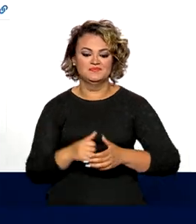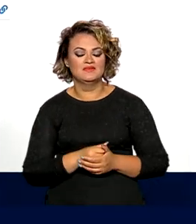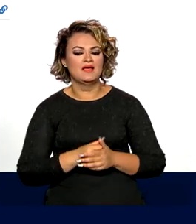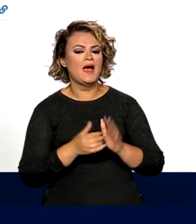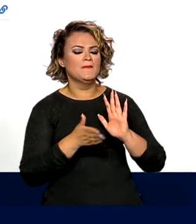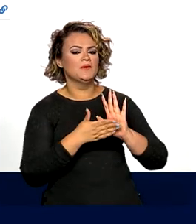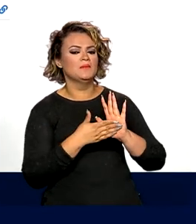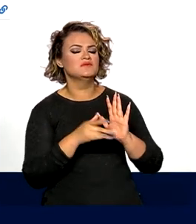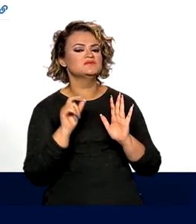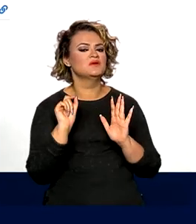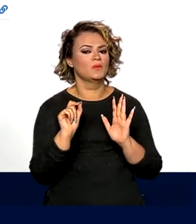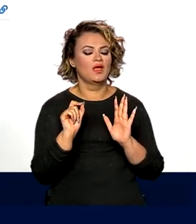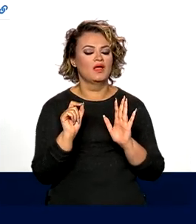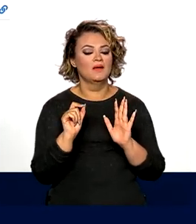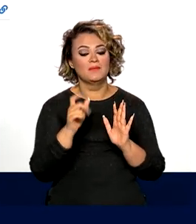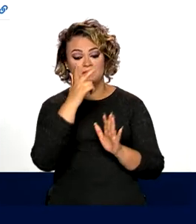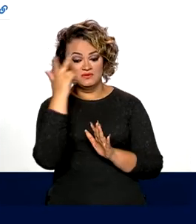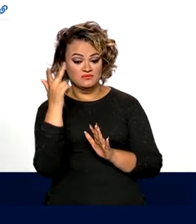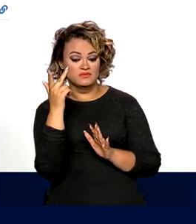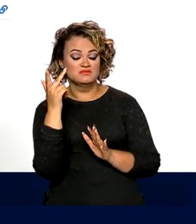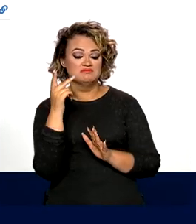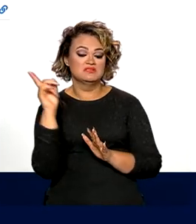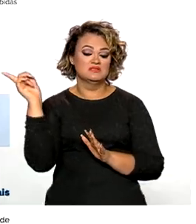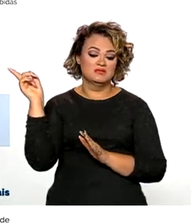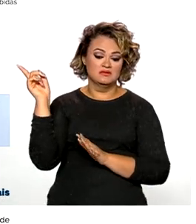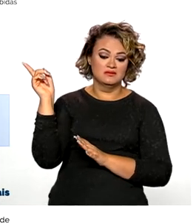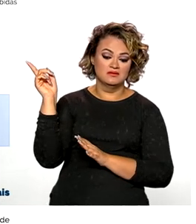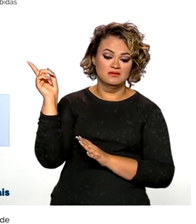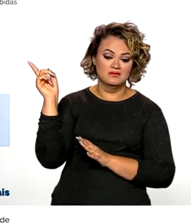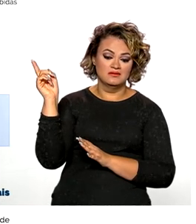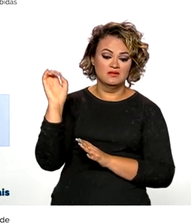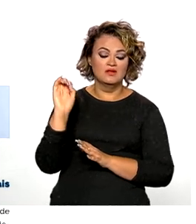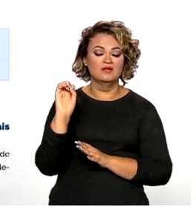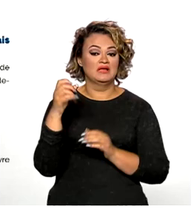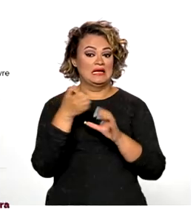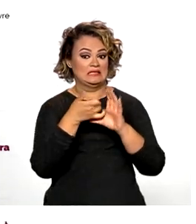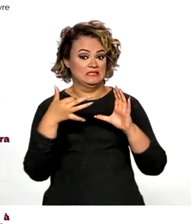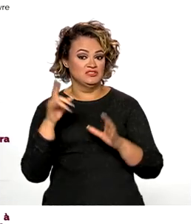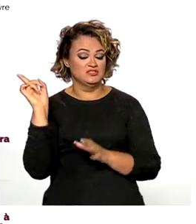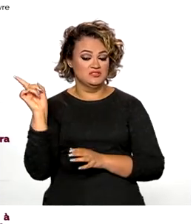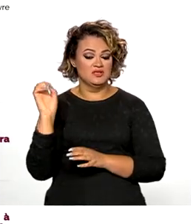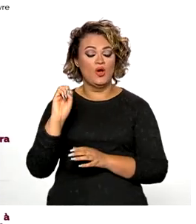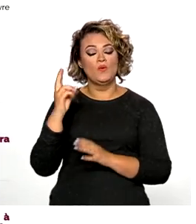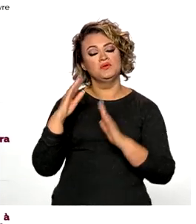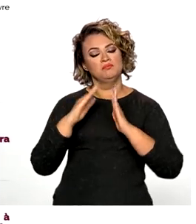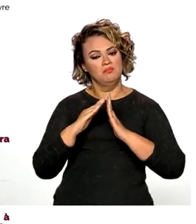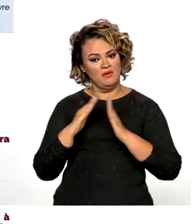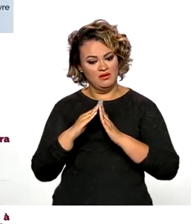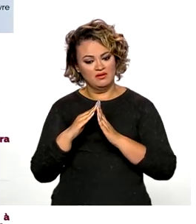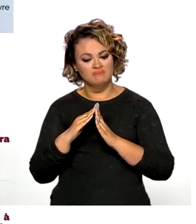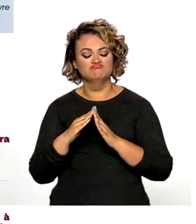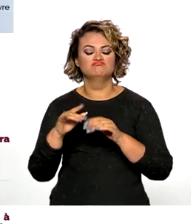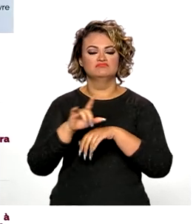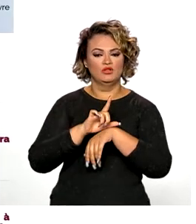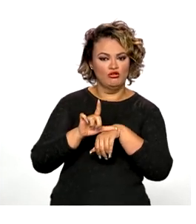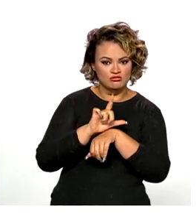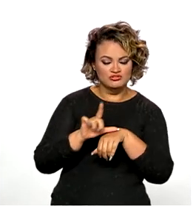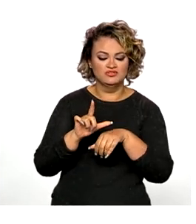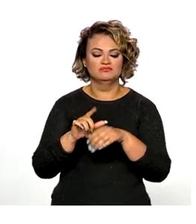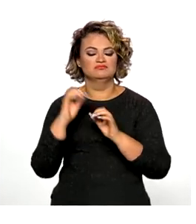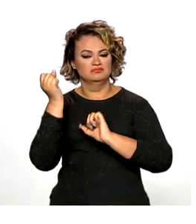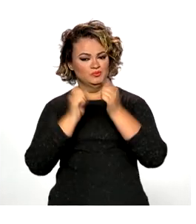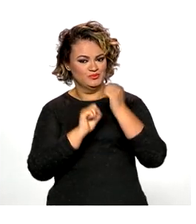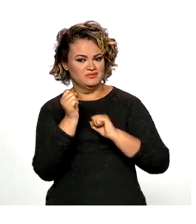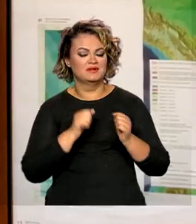proposta é válida para os usuários de baixa tensão, incluindo os residenciais, comerciais e